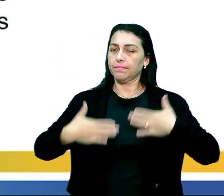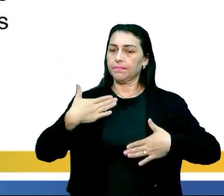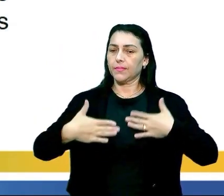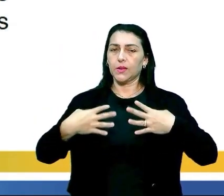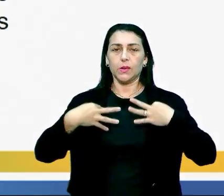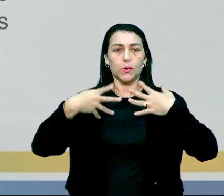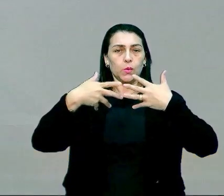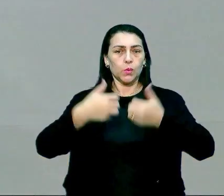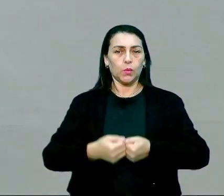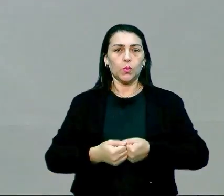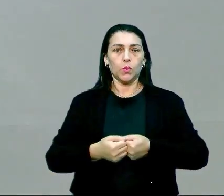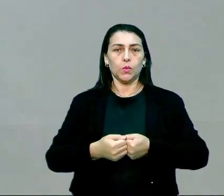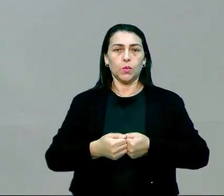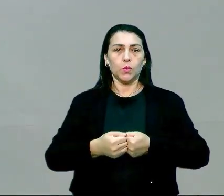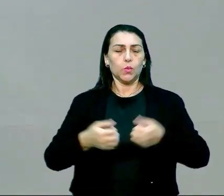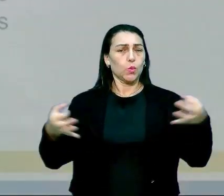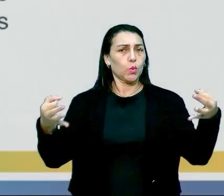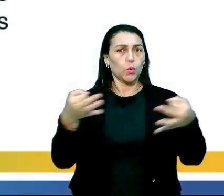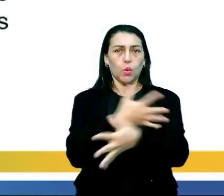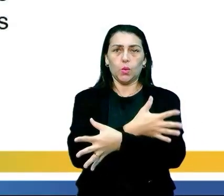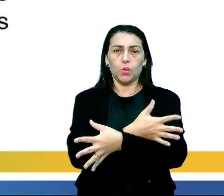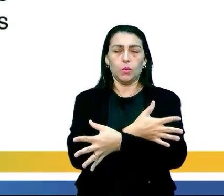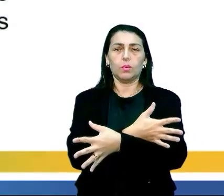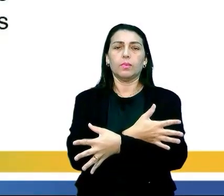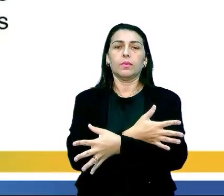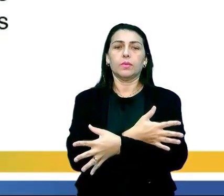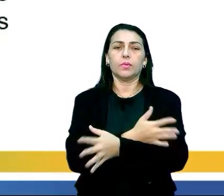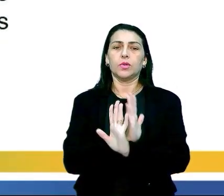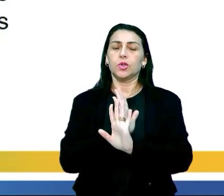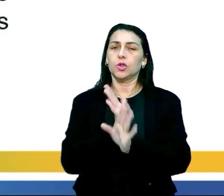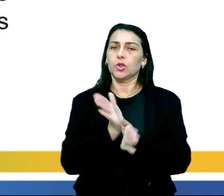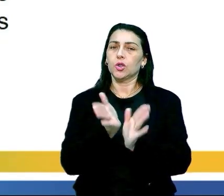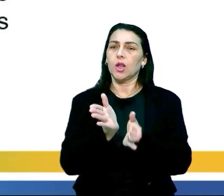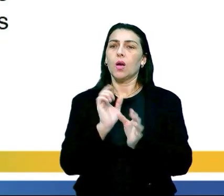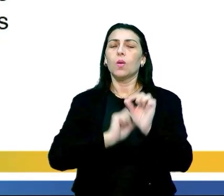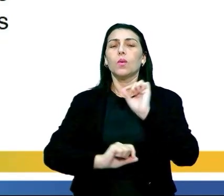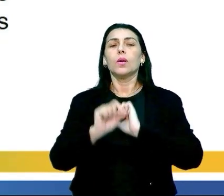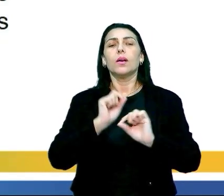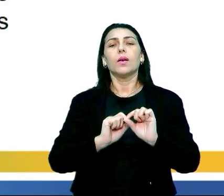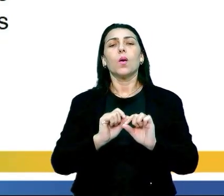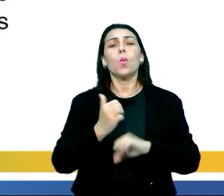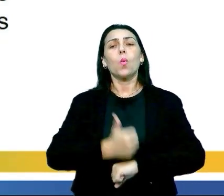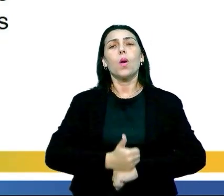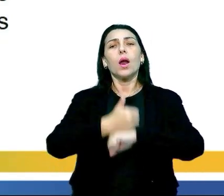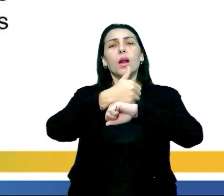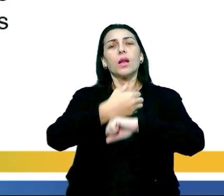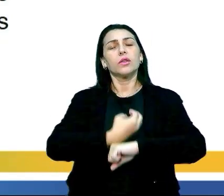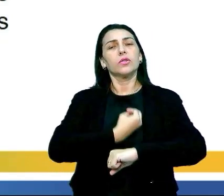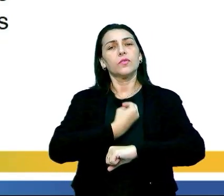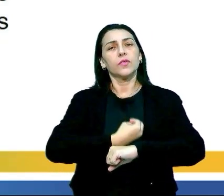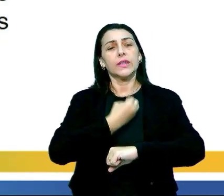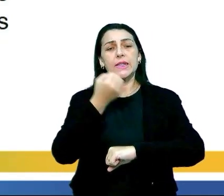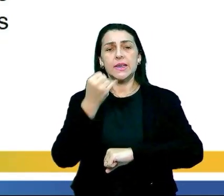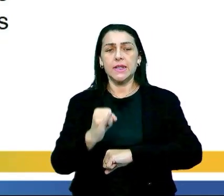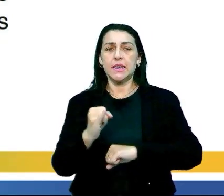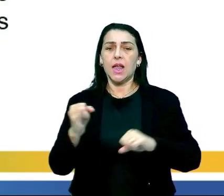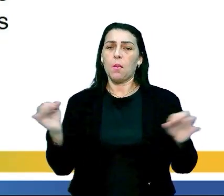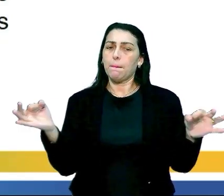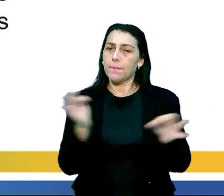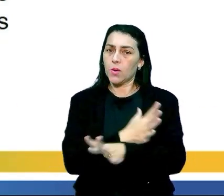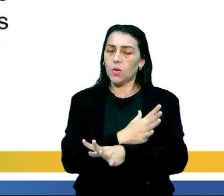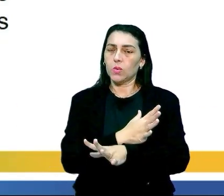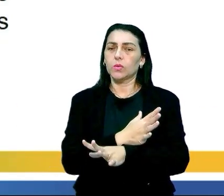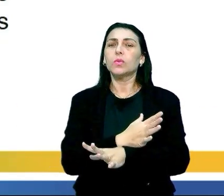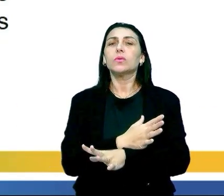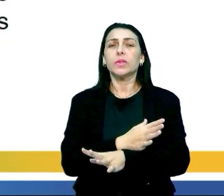Completo bem-estar. completo. E aí a gente já faz o direcionamento para a qualidade de vida. Porque se é um completo bem